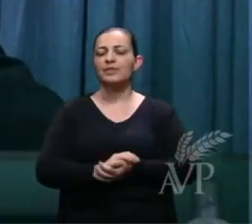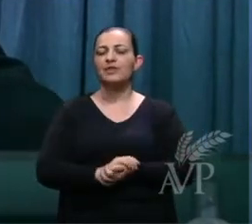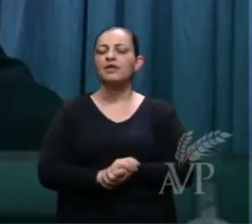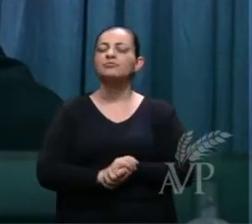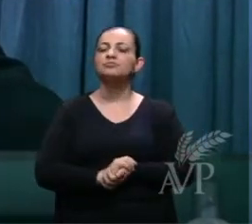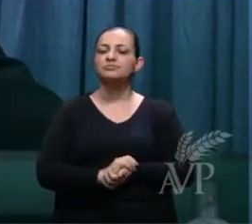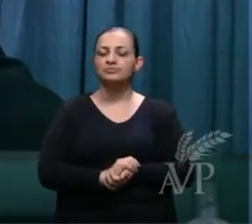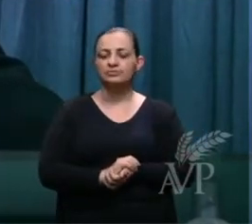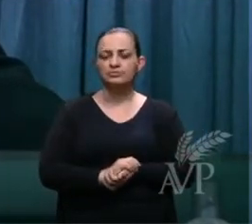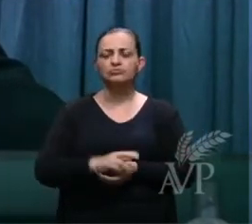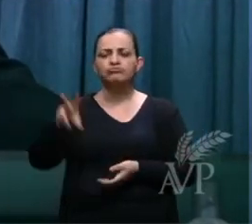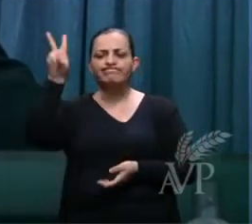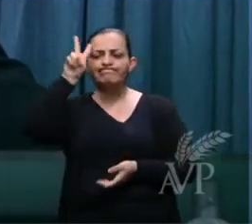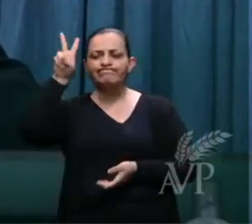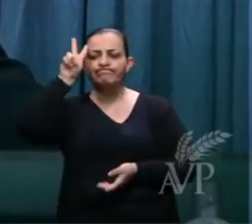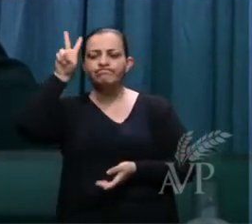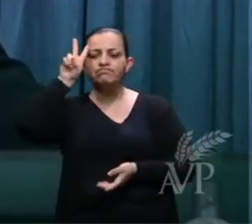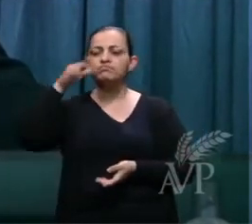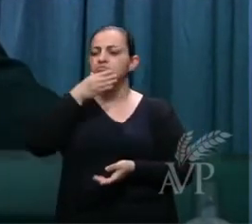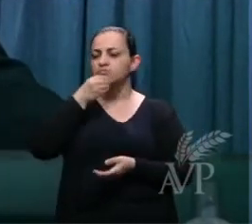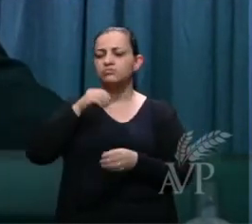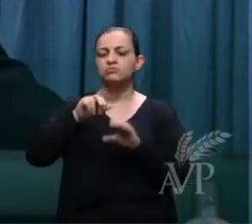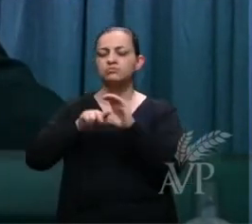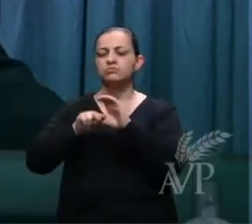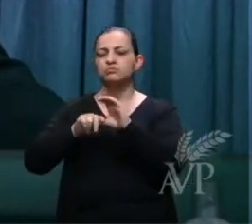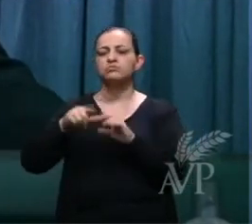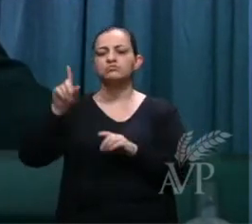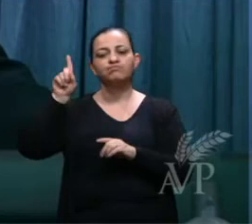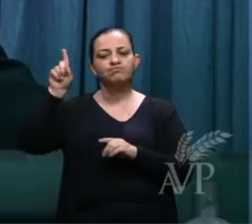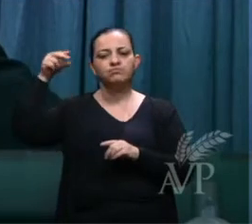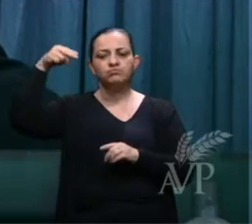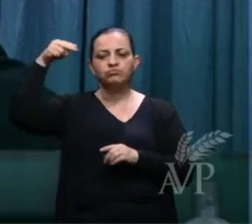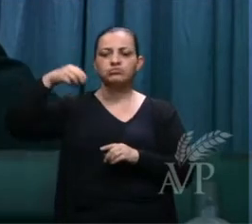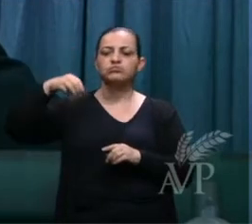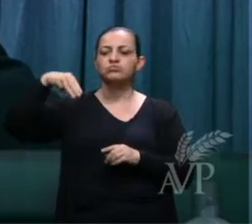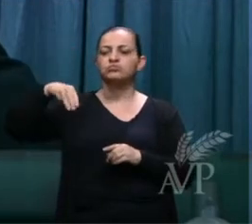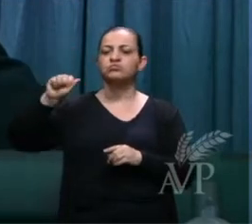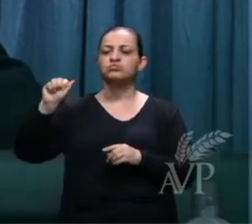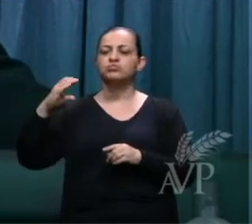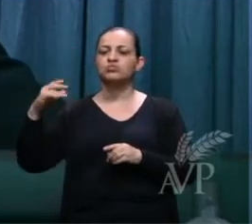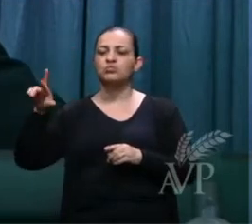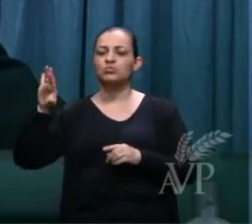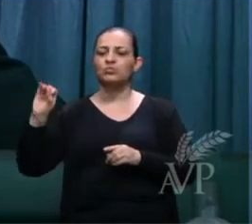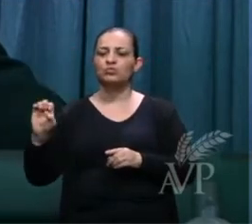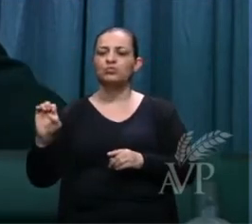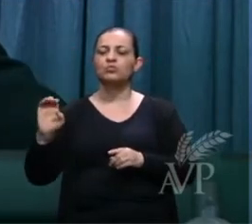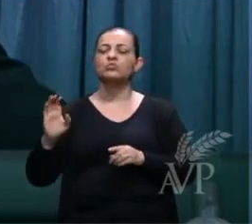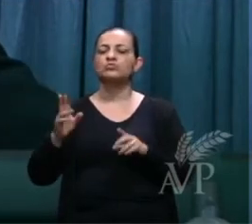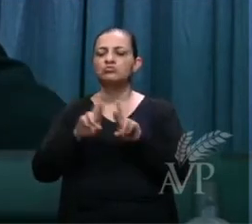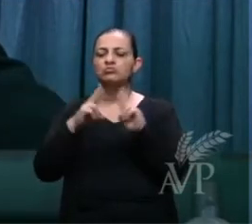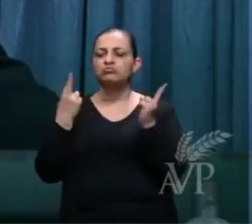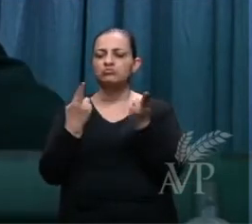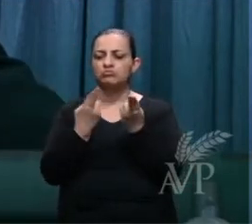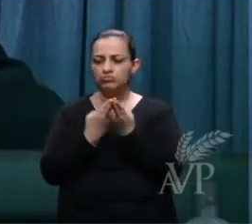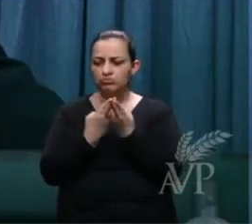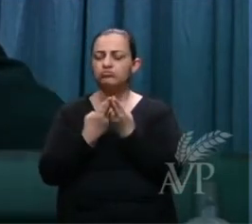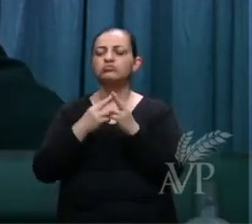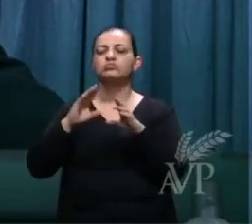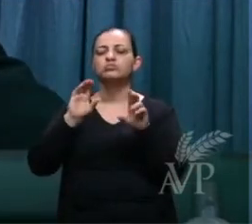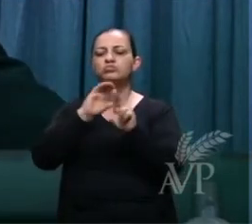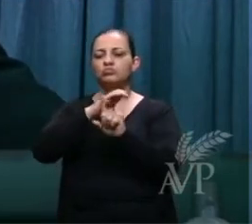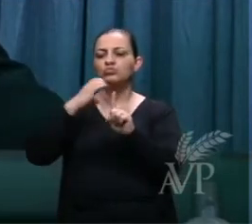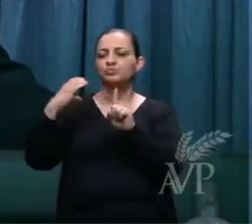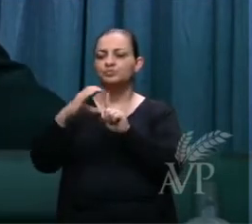E se bem recordo dos irmãos ali do Acre, que estão reunidos em um culto,